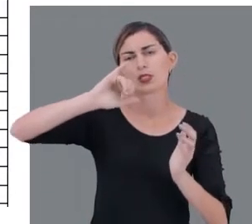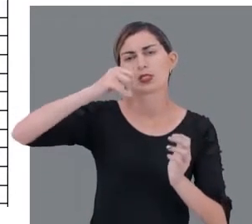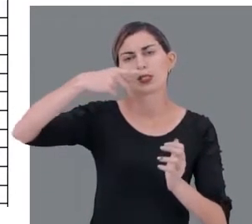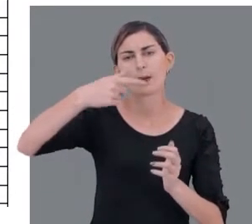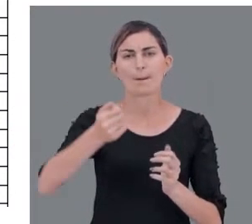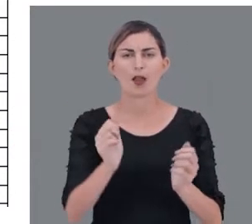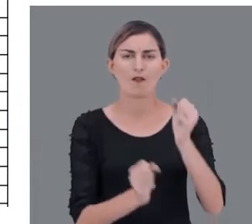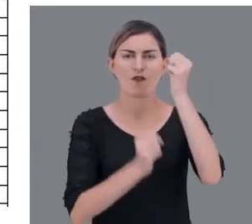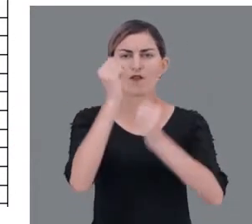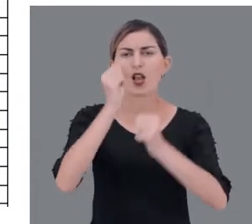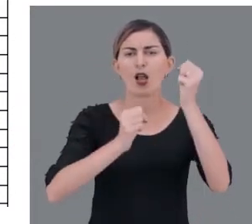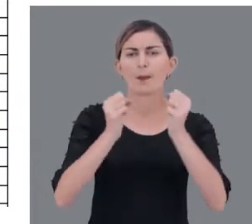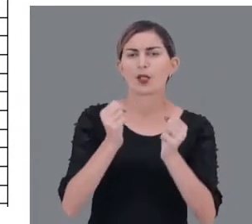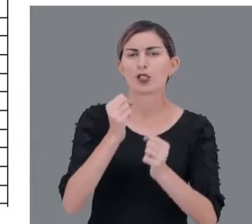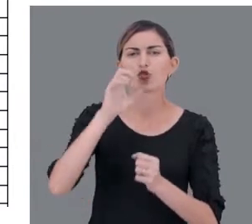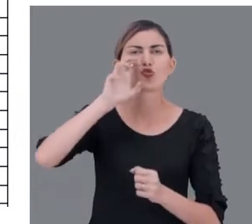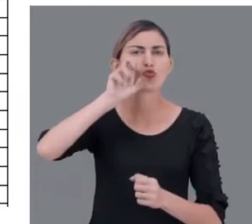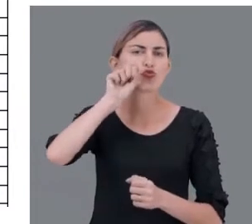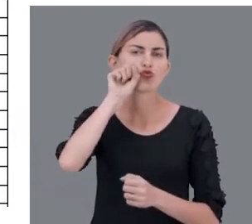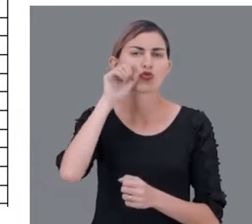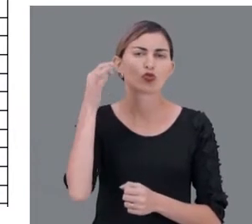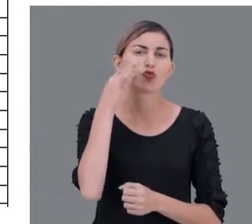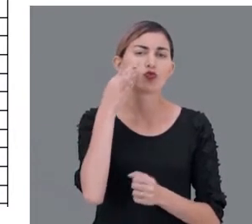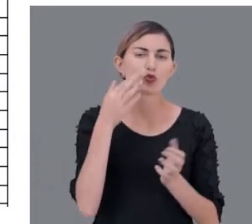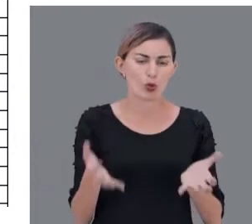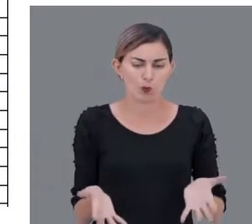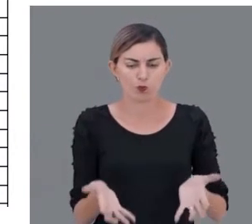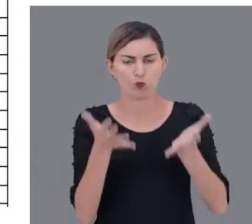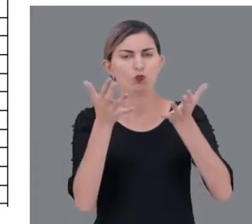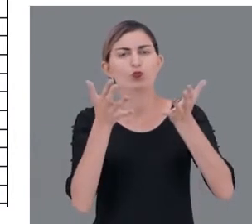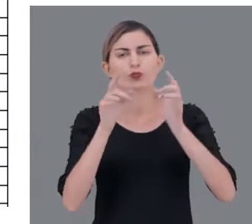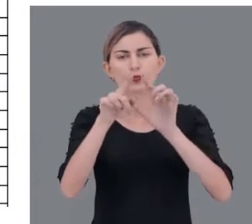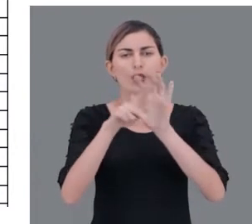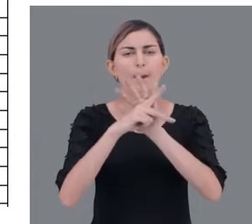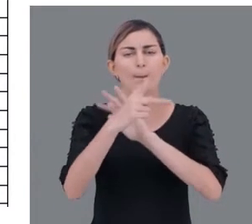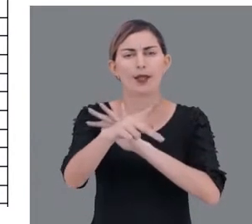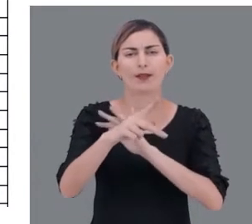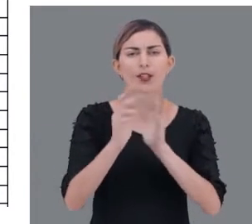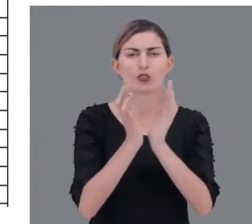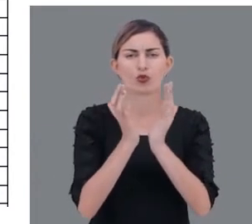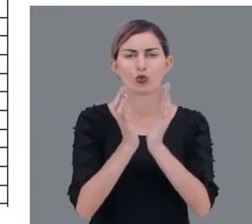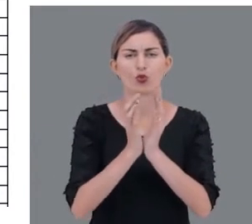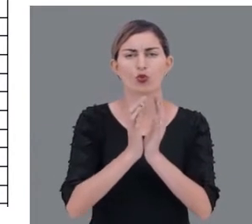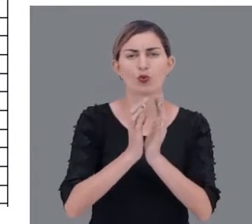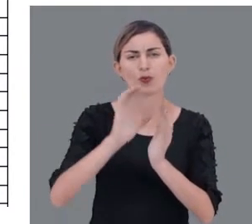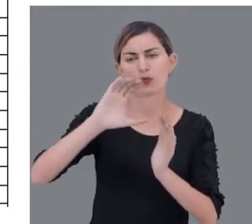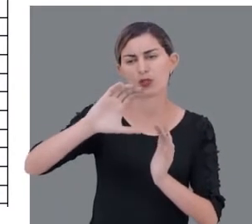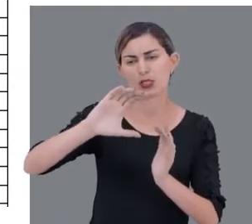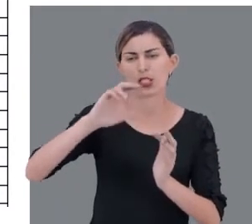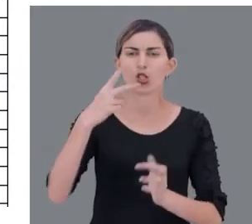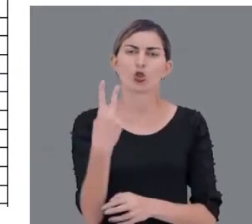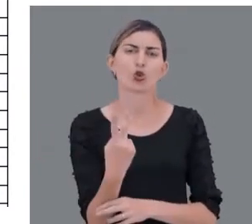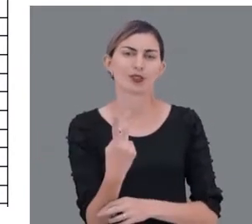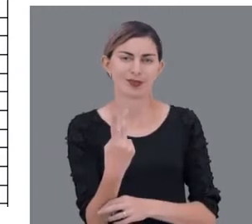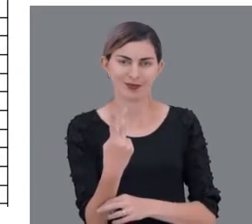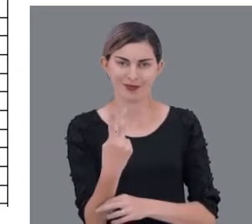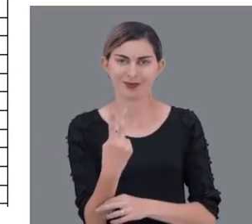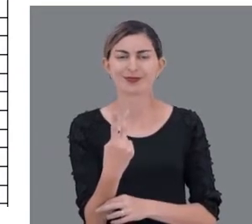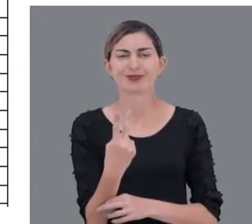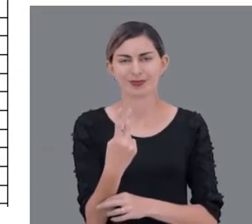SIPA para uma fábrica de suco de frutas. Lá está em destaque que ela pertence ao grupo C2.